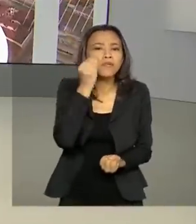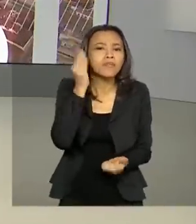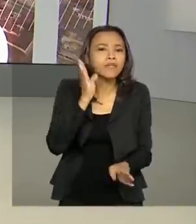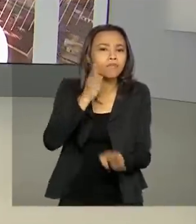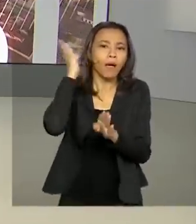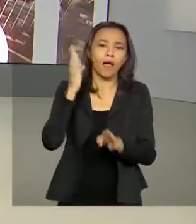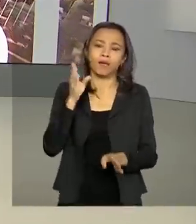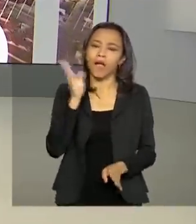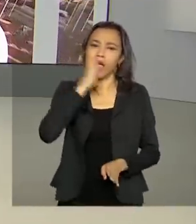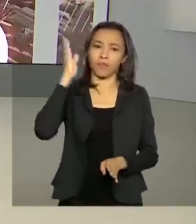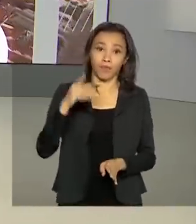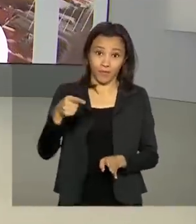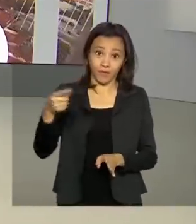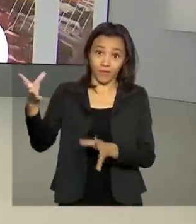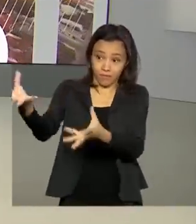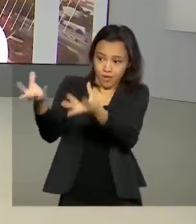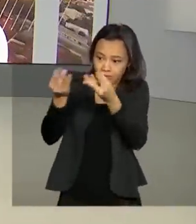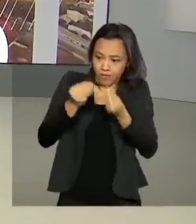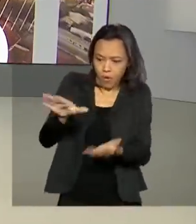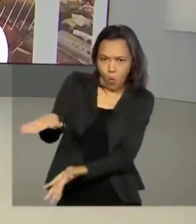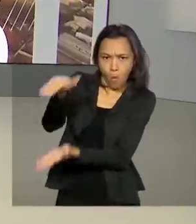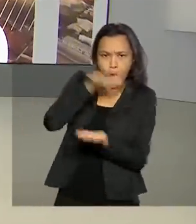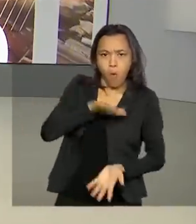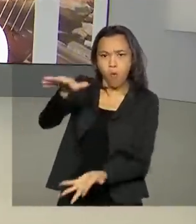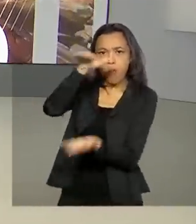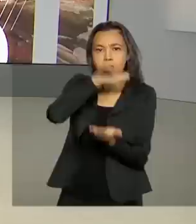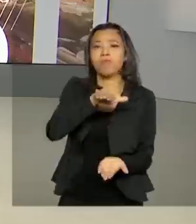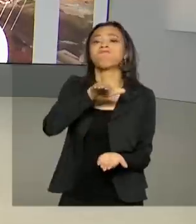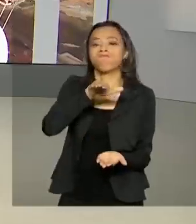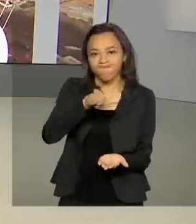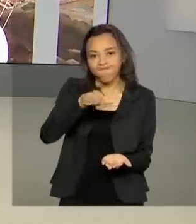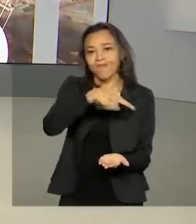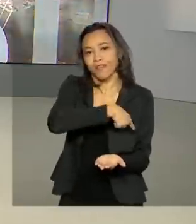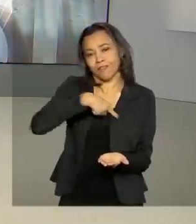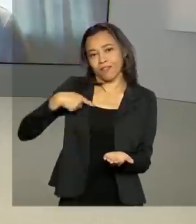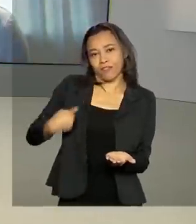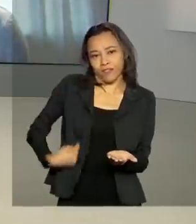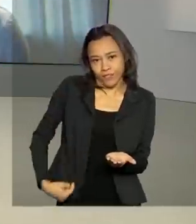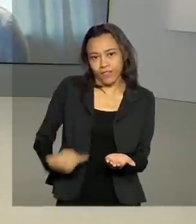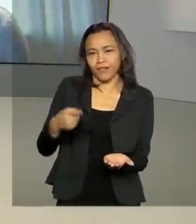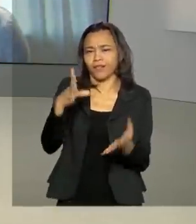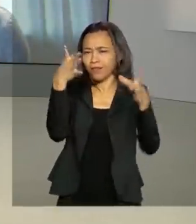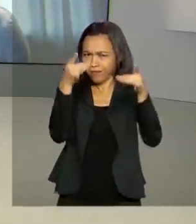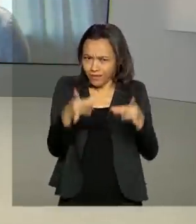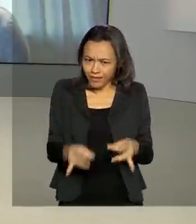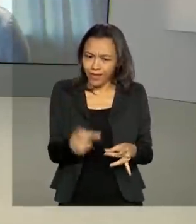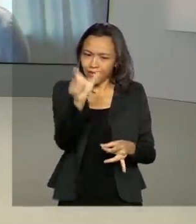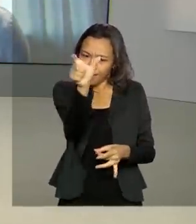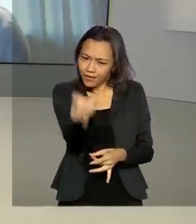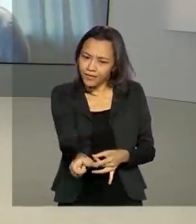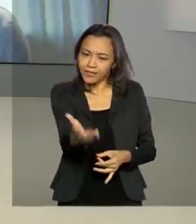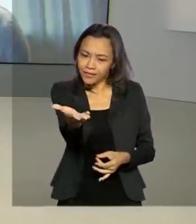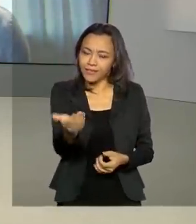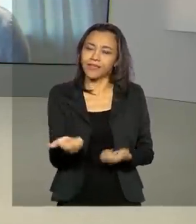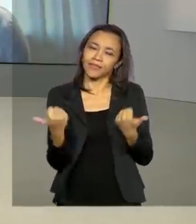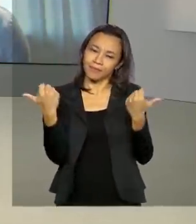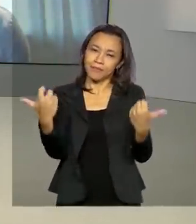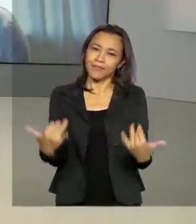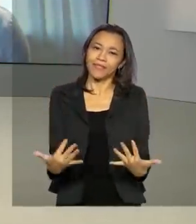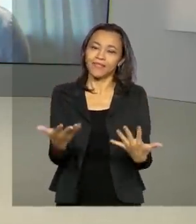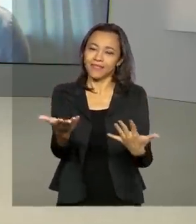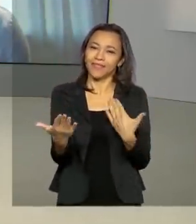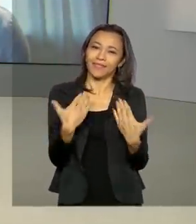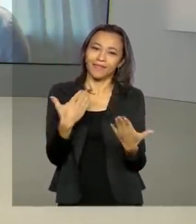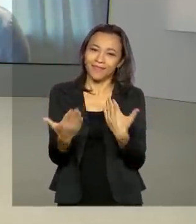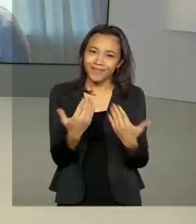para o Ministério da Saúde. Essa carga veio da China. E quem tem mais detalhes ao vivo é o repórter Dimas Soldi, que conversa agora com a